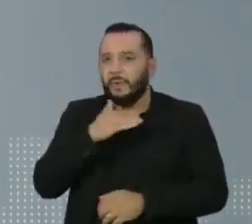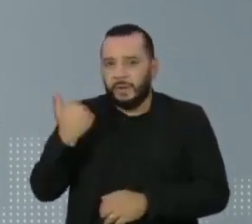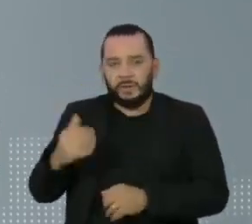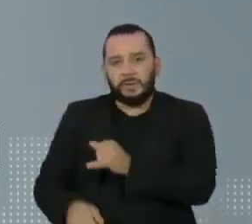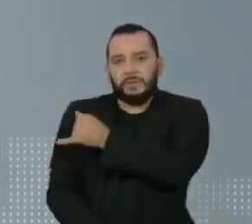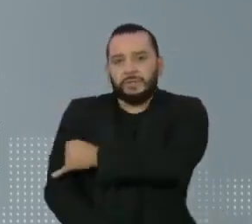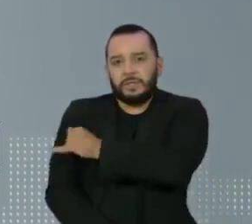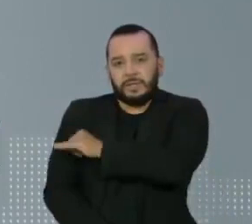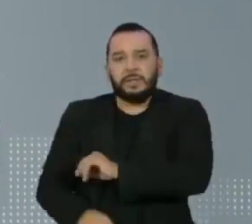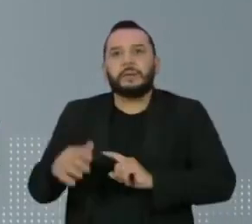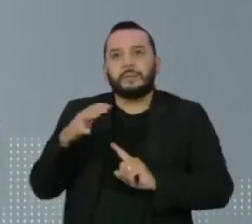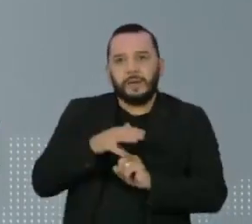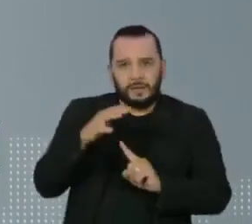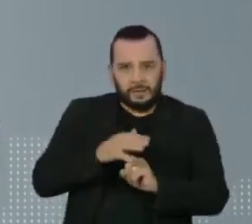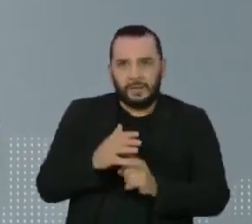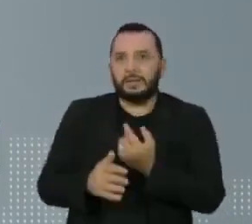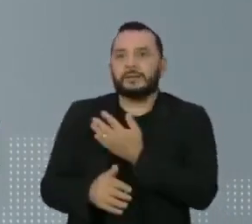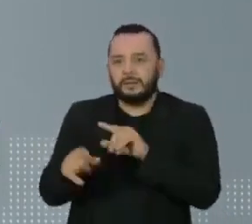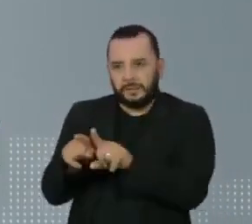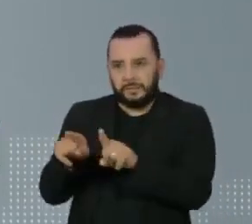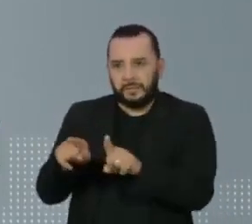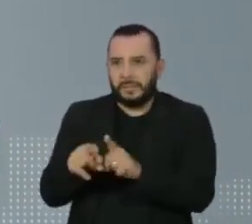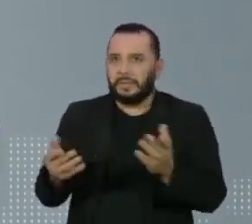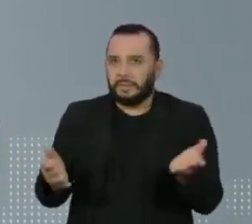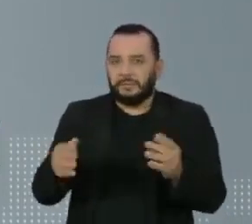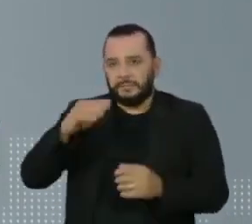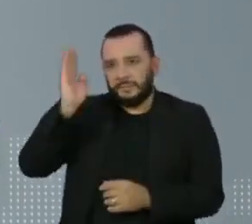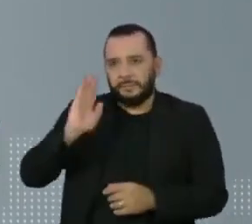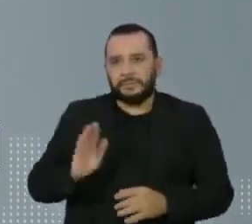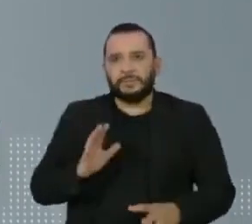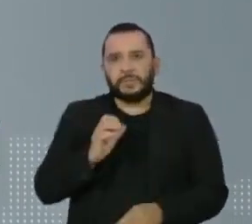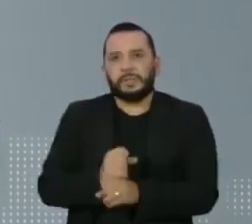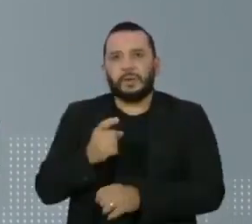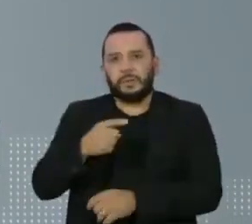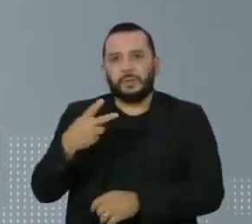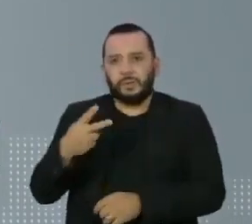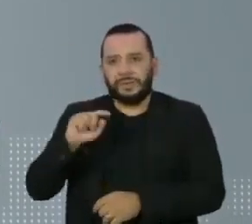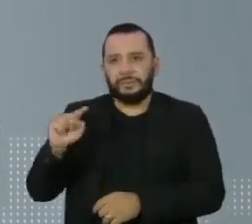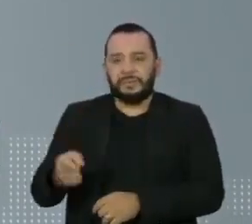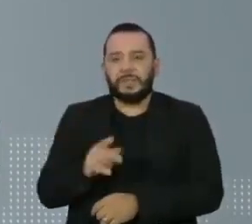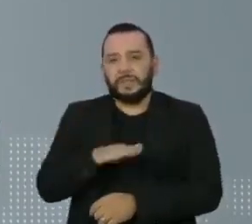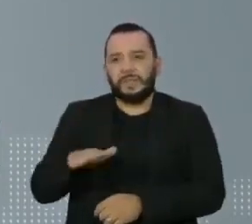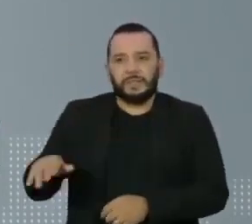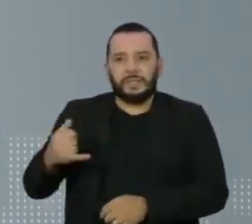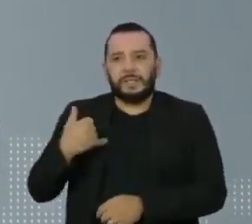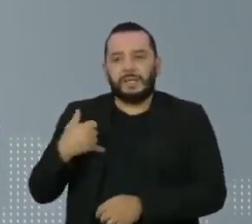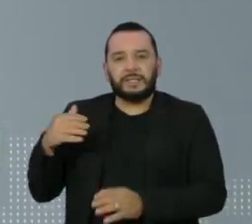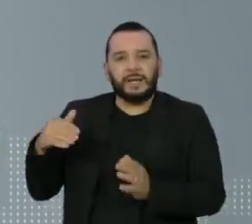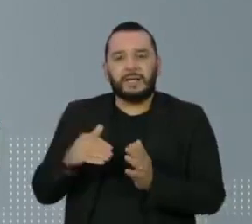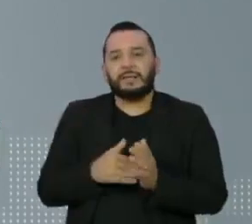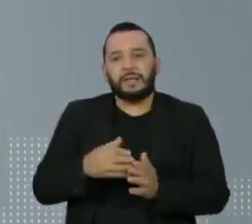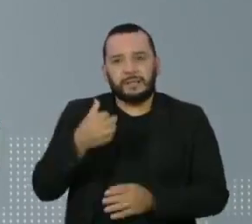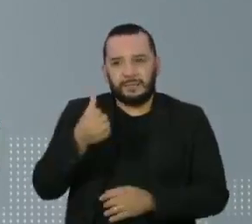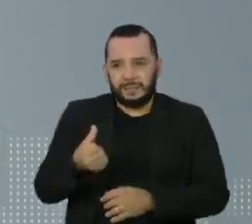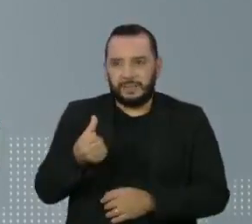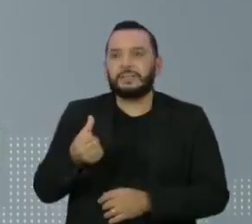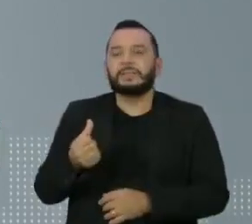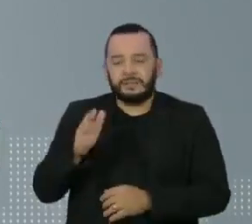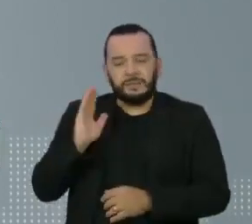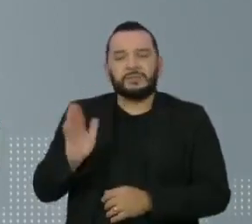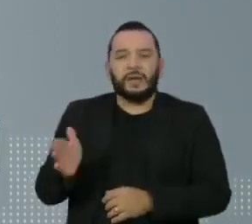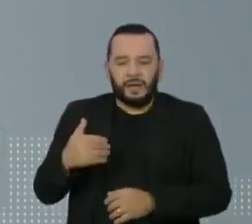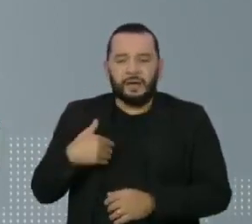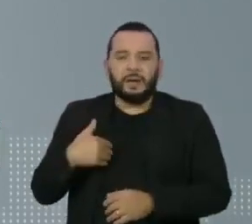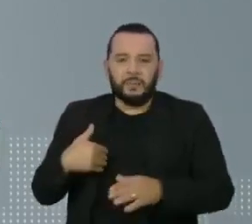aparecem na sequência. No total, o Brasil tem mais de 12 mil crianças de até 6 anos que perderam pai ou